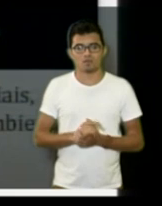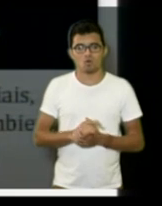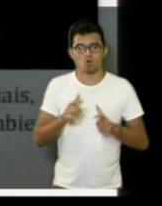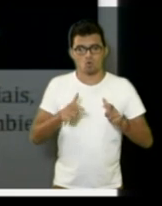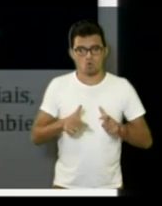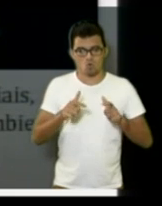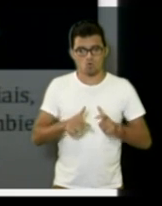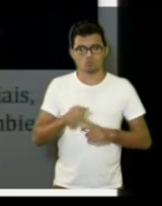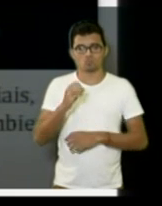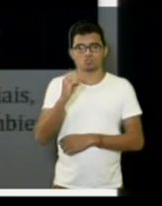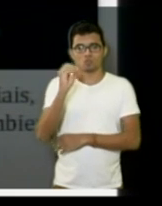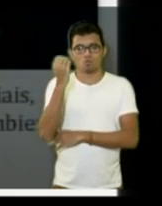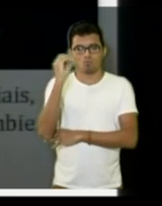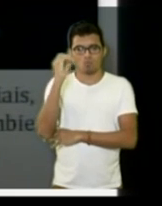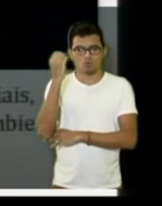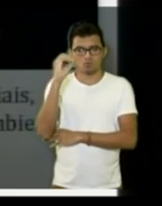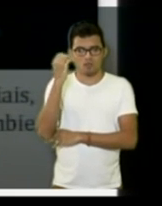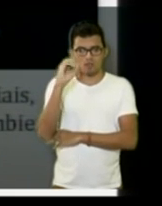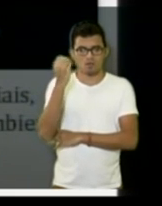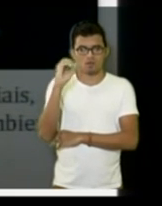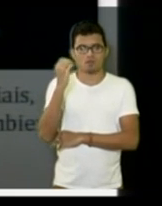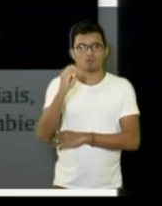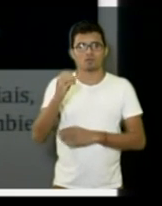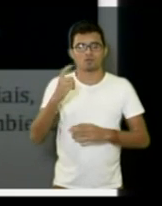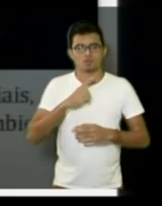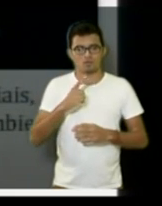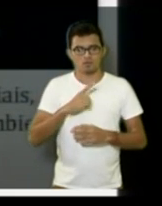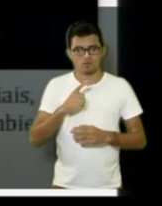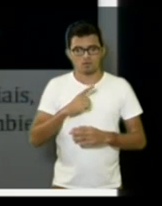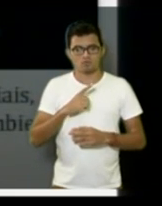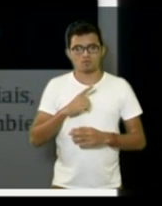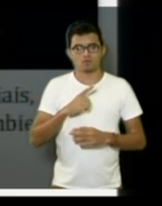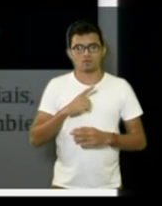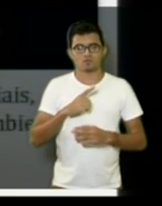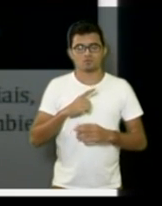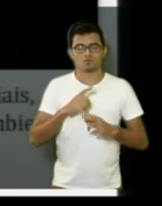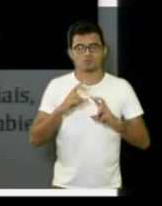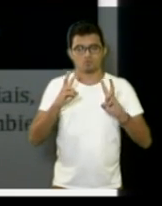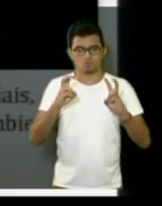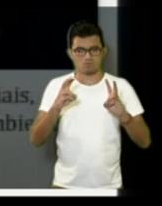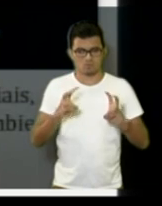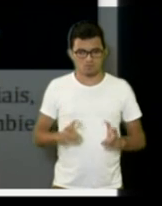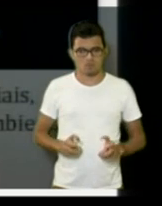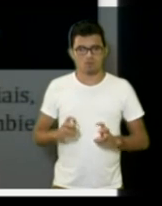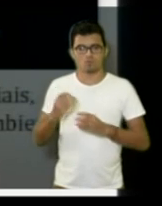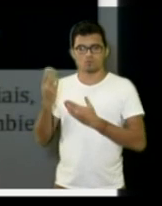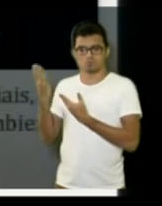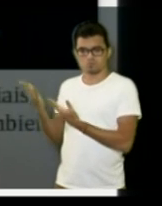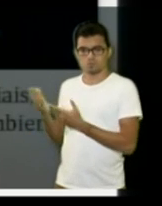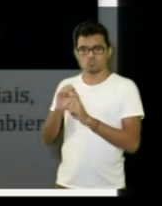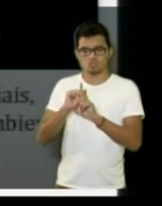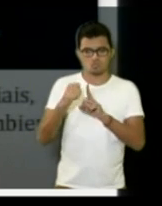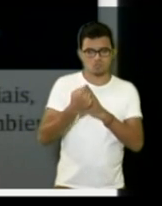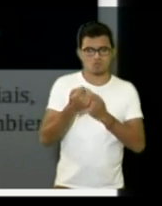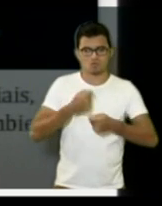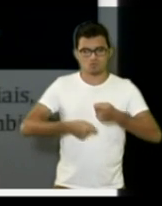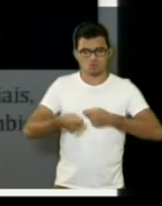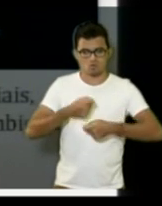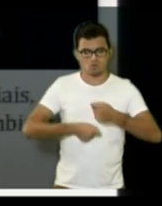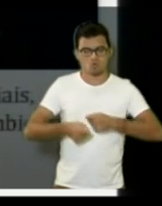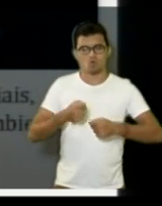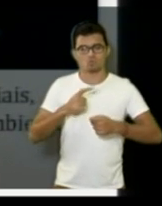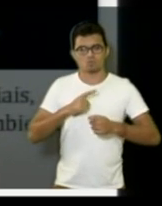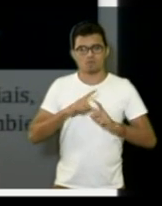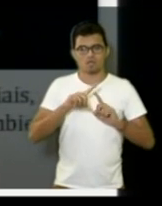Alegre. E a luta é contra o retrocesso político, sociais, econômicos, aprofundamento da crise ambiental